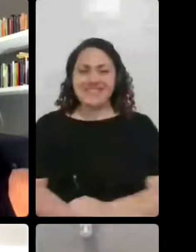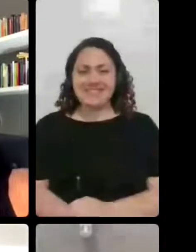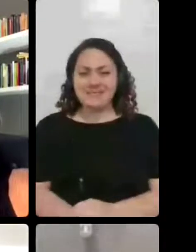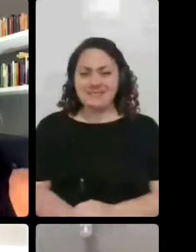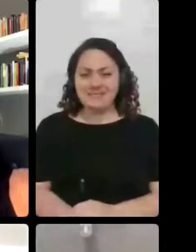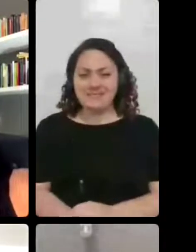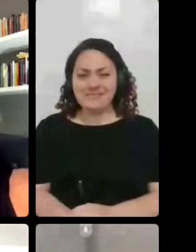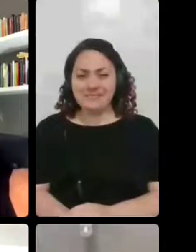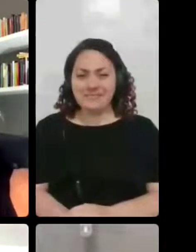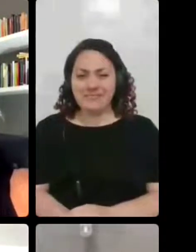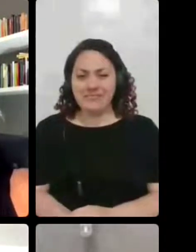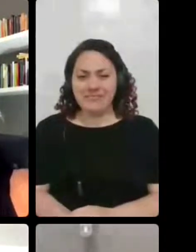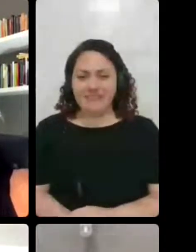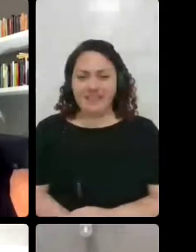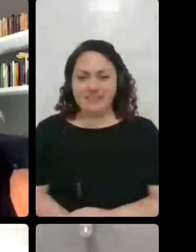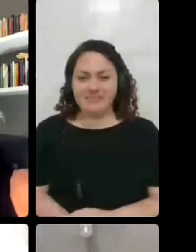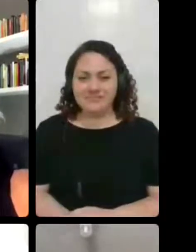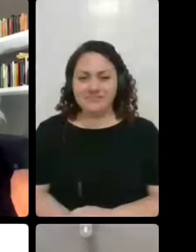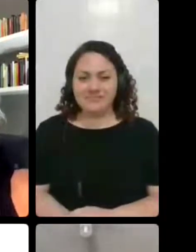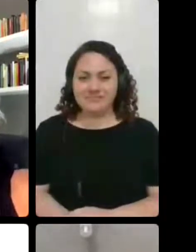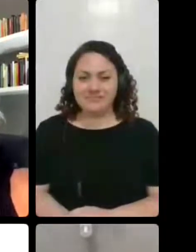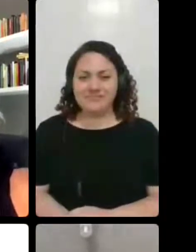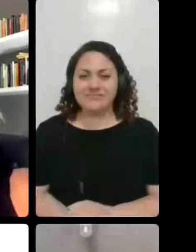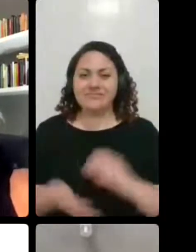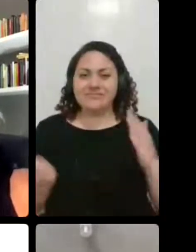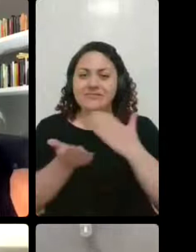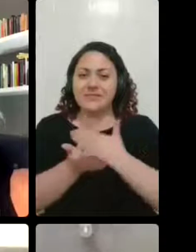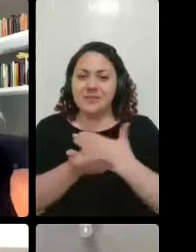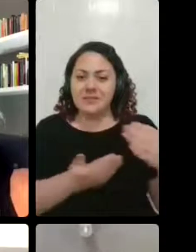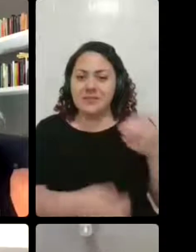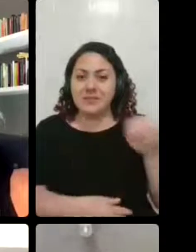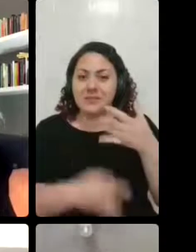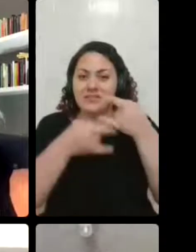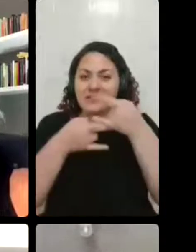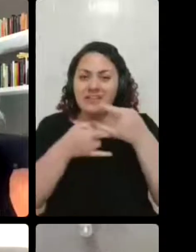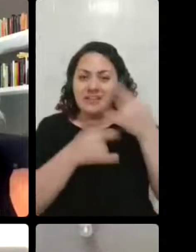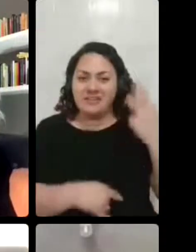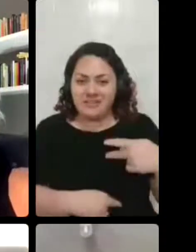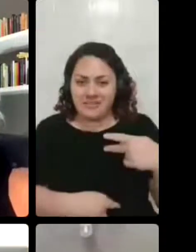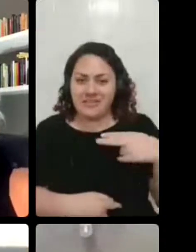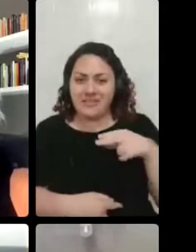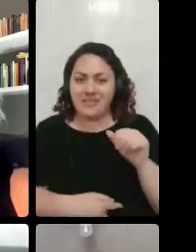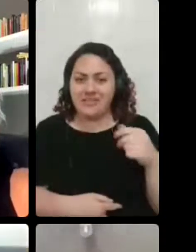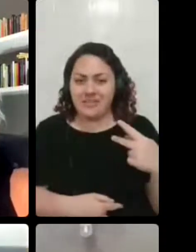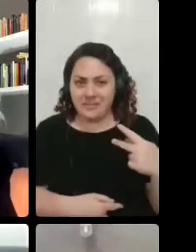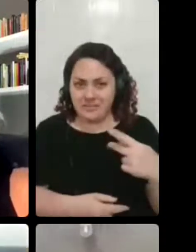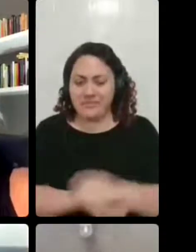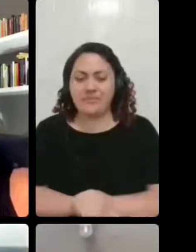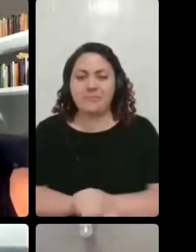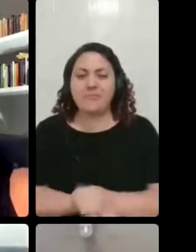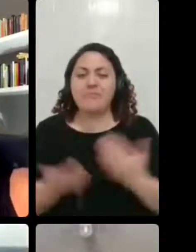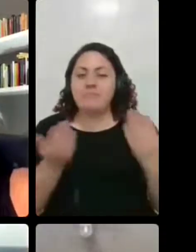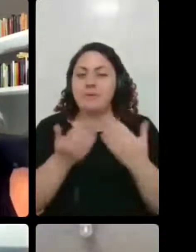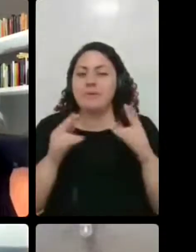Pessoal, então a gente tá começando mais uma live do NAP. Hoje o nosso tema é um tema